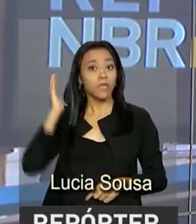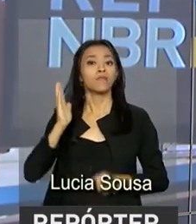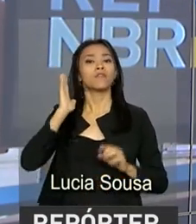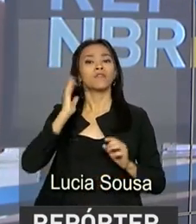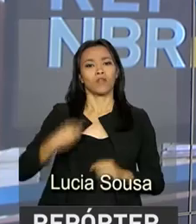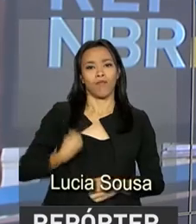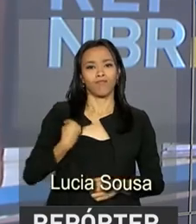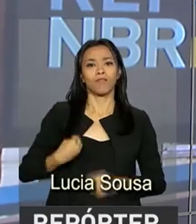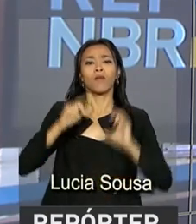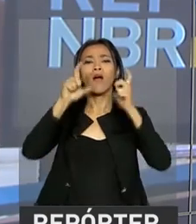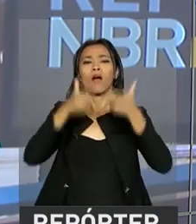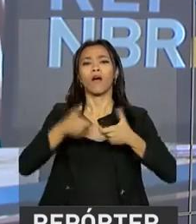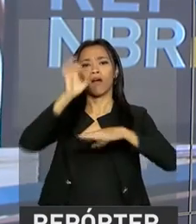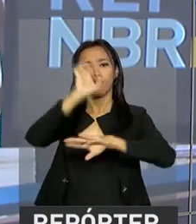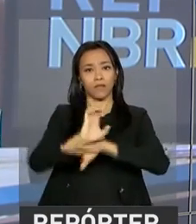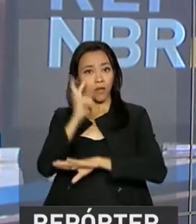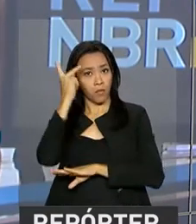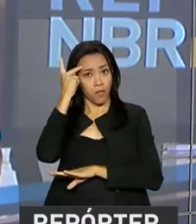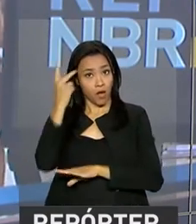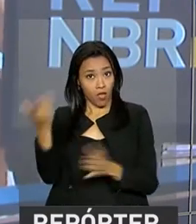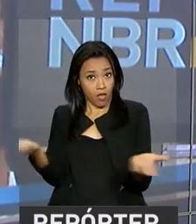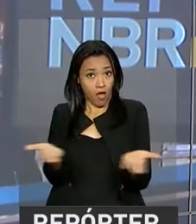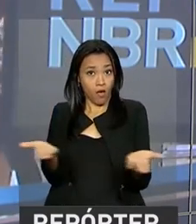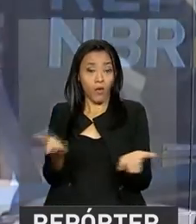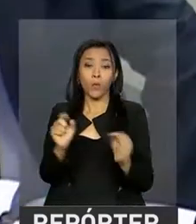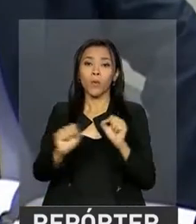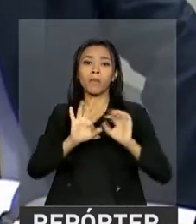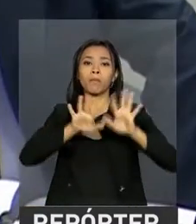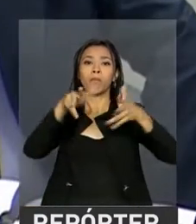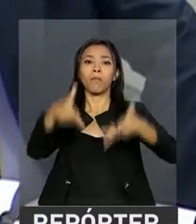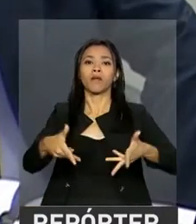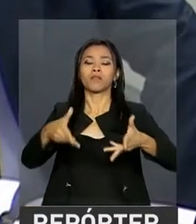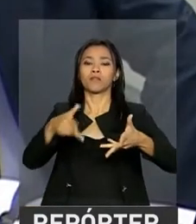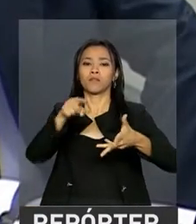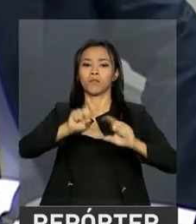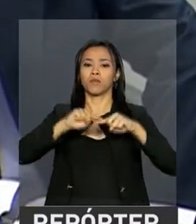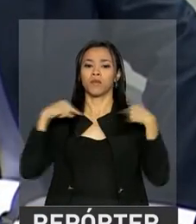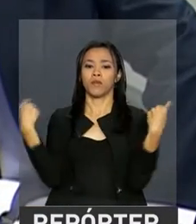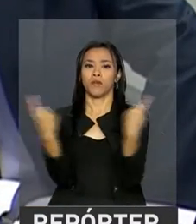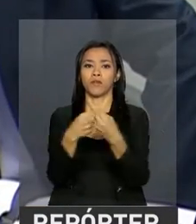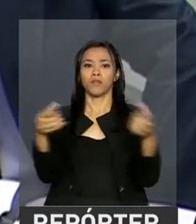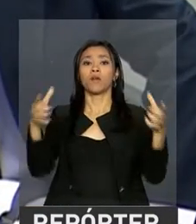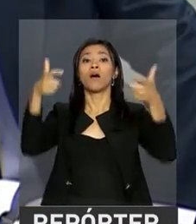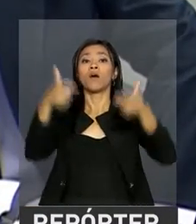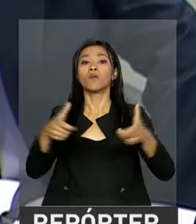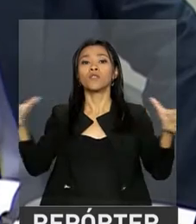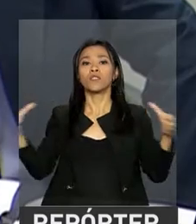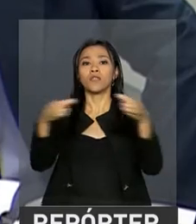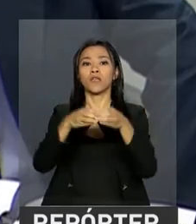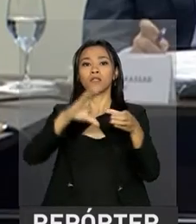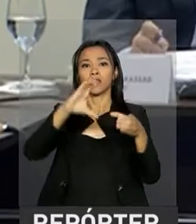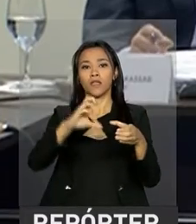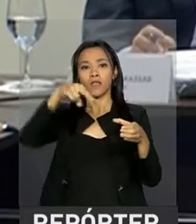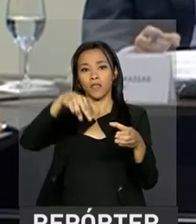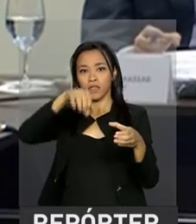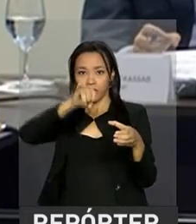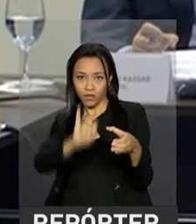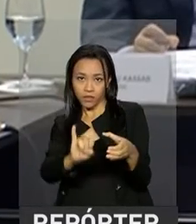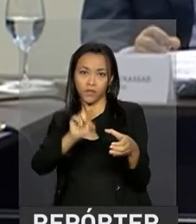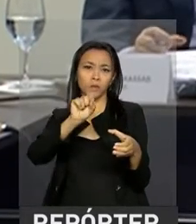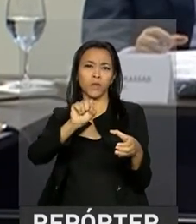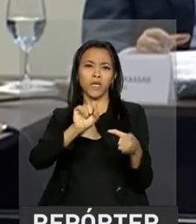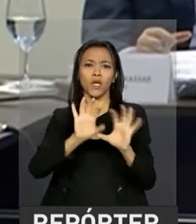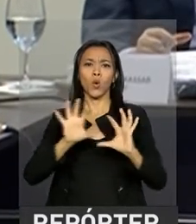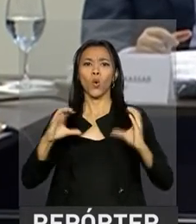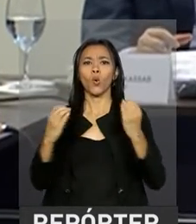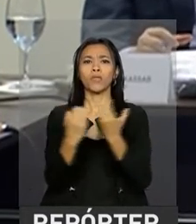Paulo, onde participa agora na sede da Confederação Nacional da Indústria de uma reunião do Comitê de